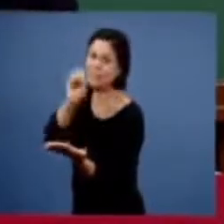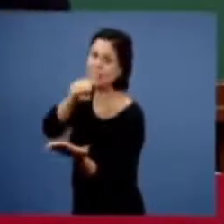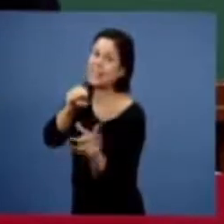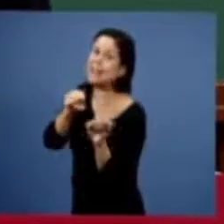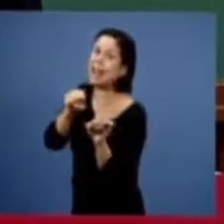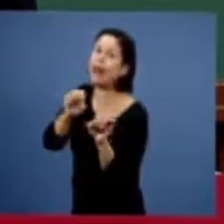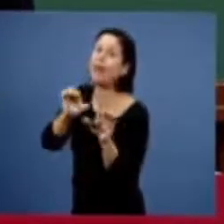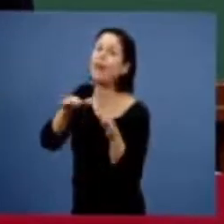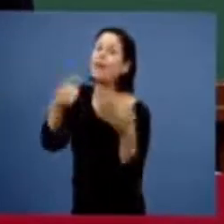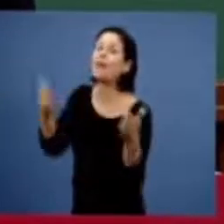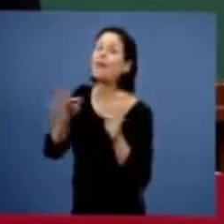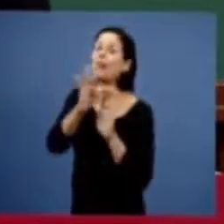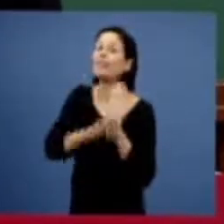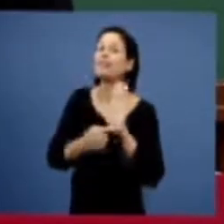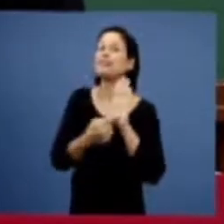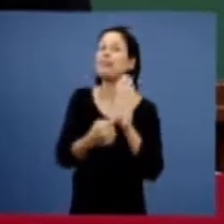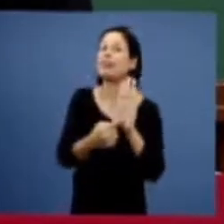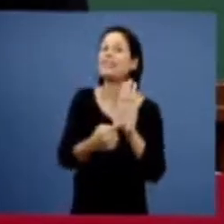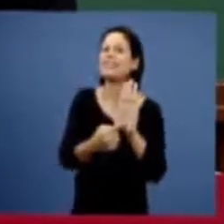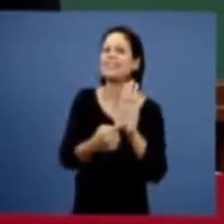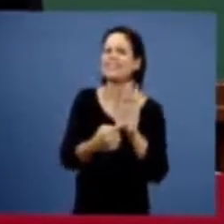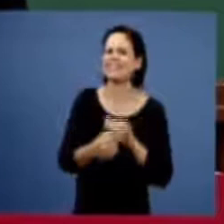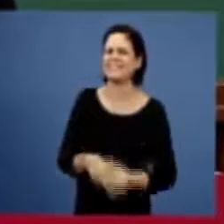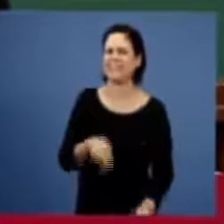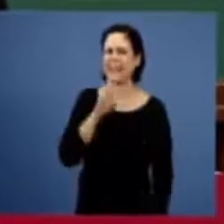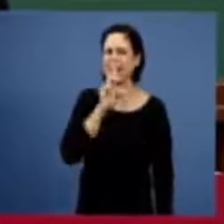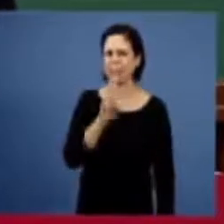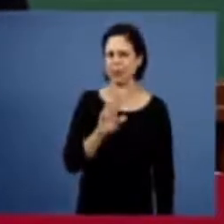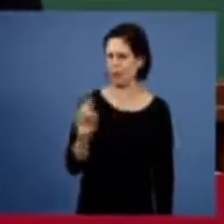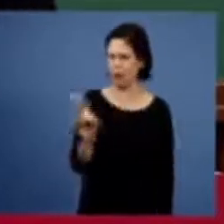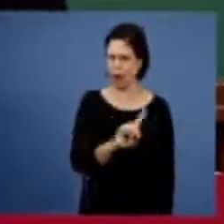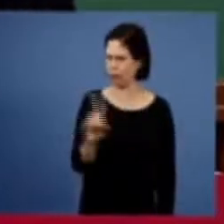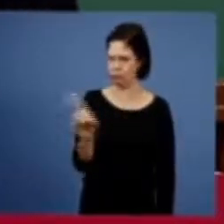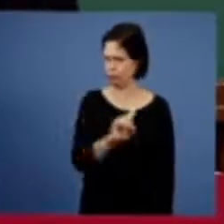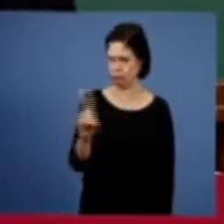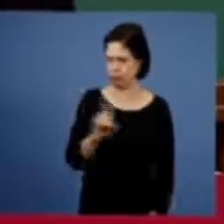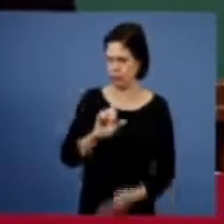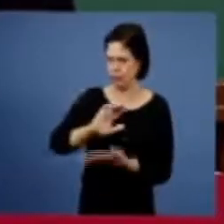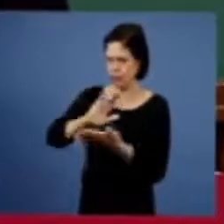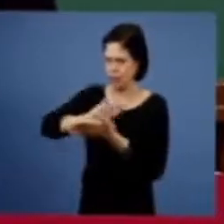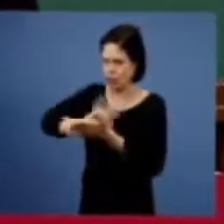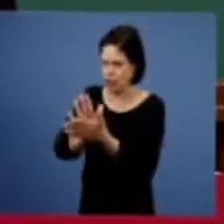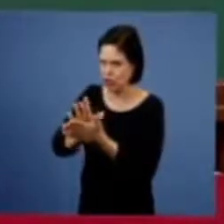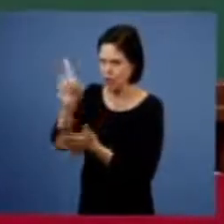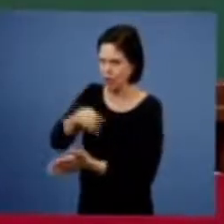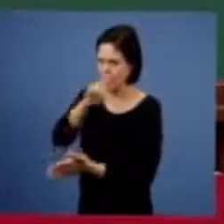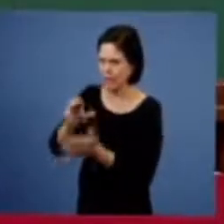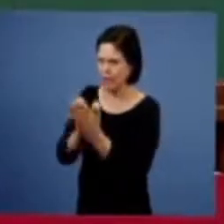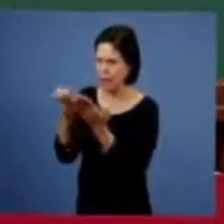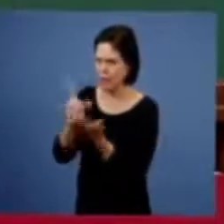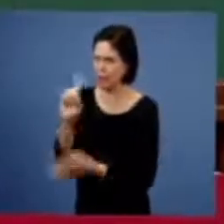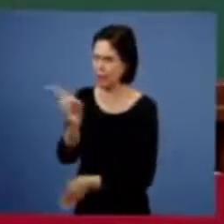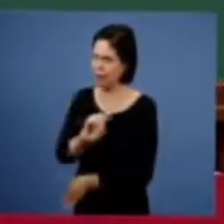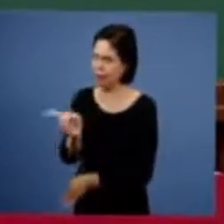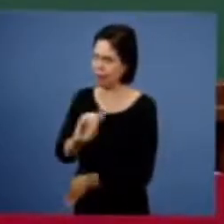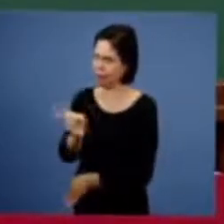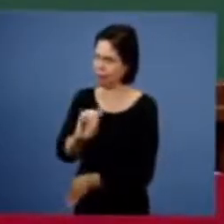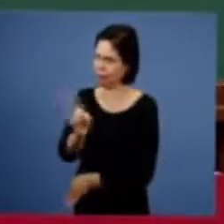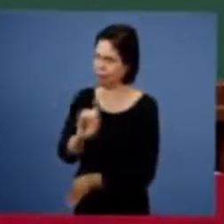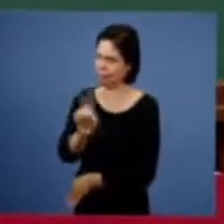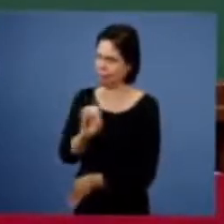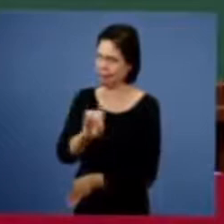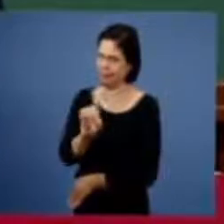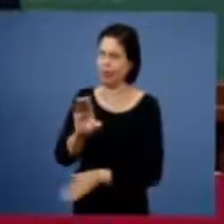bíblia, para dar essa resposta então, a resposta é, não, não conseguiram destruir, nem anular, a